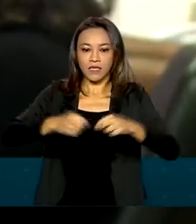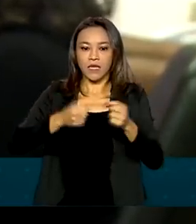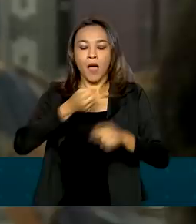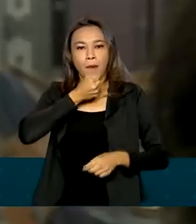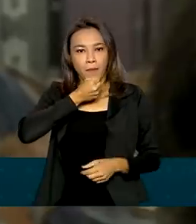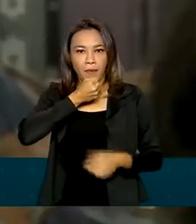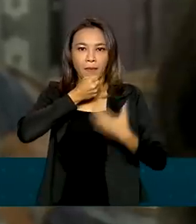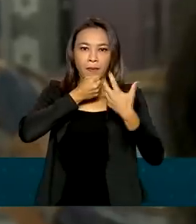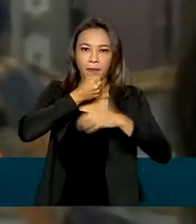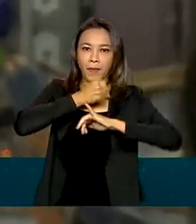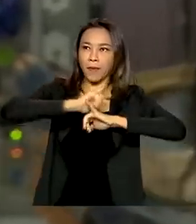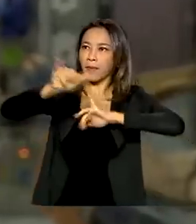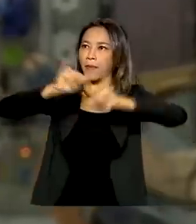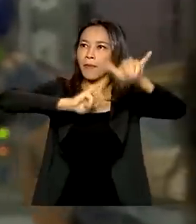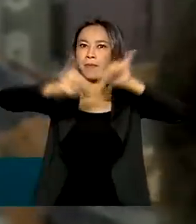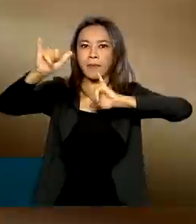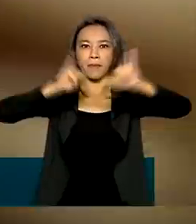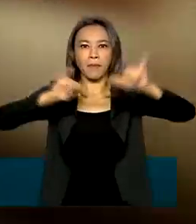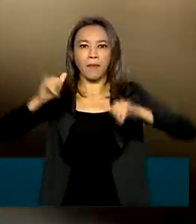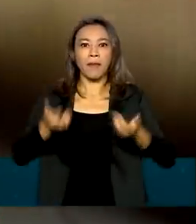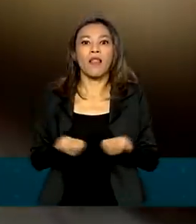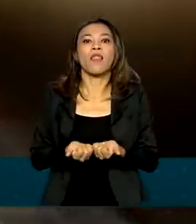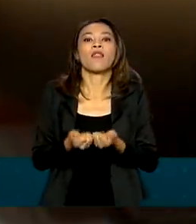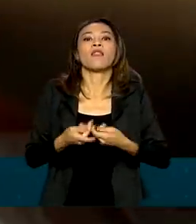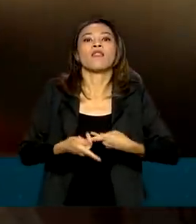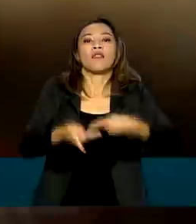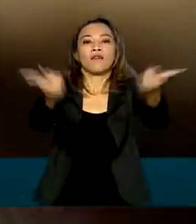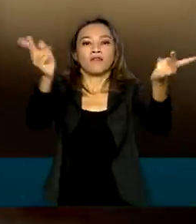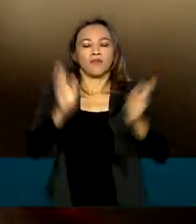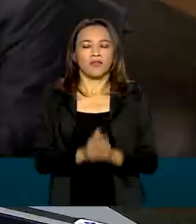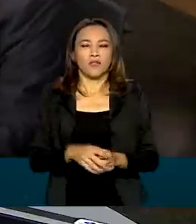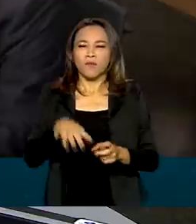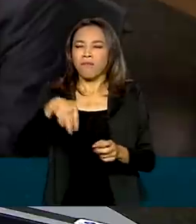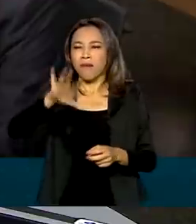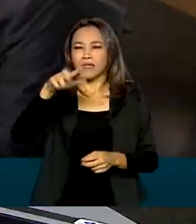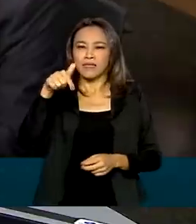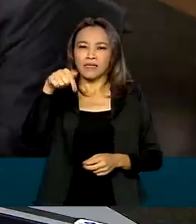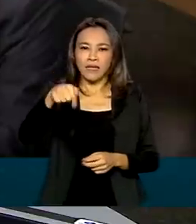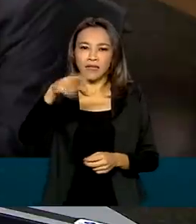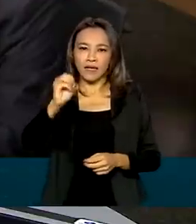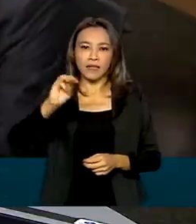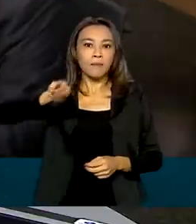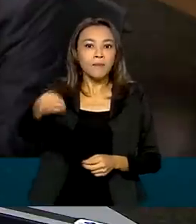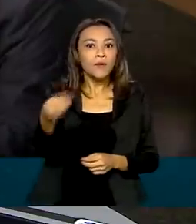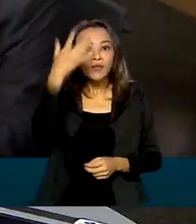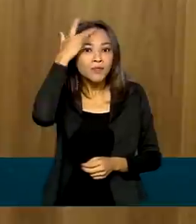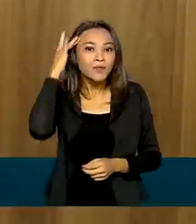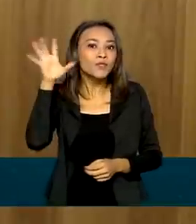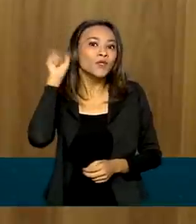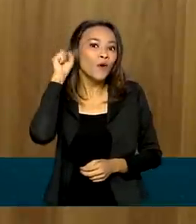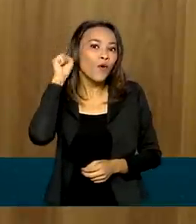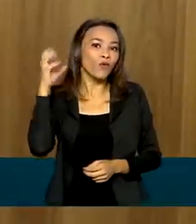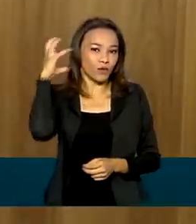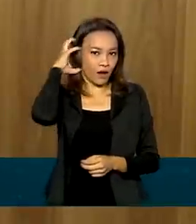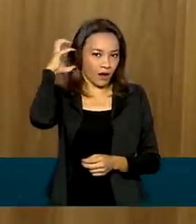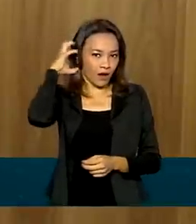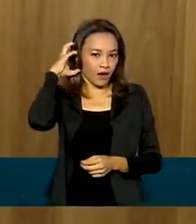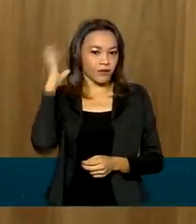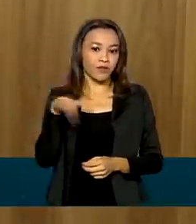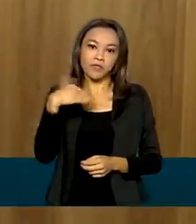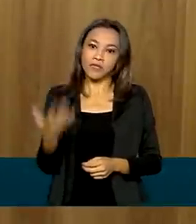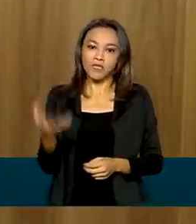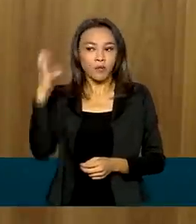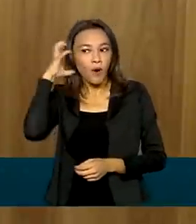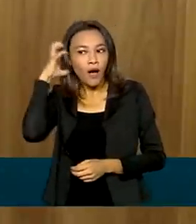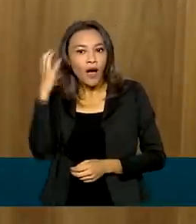informação e prestação de serviço aos 70 milhões de ouvintes dos quatro cantos do país, seja por meio do